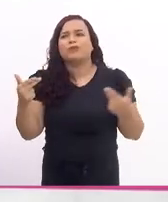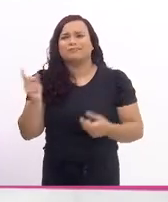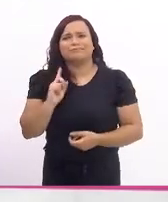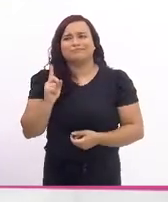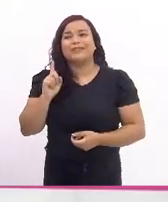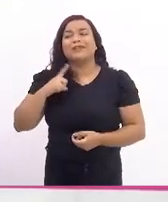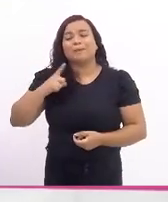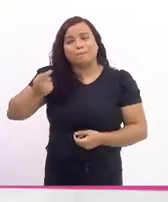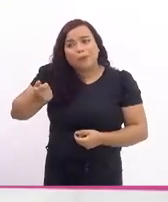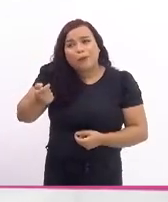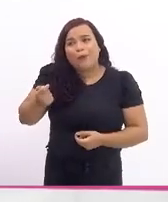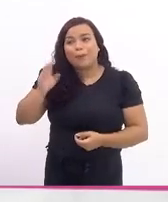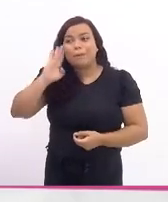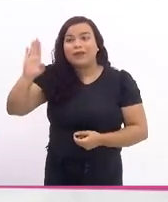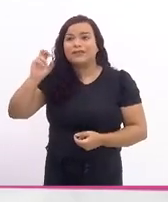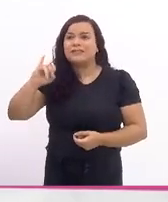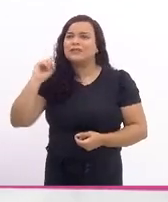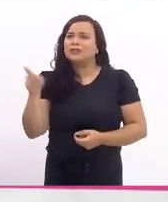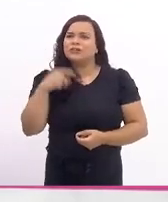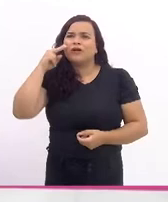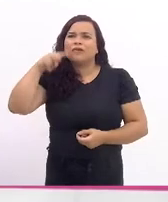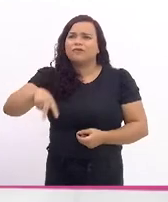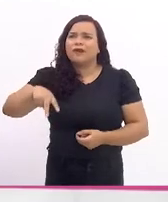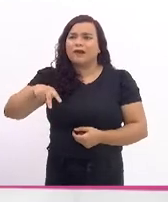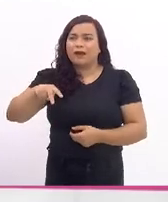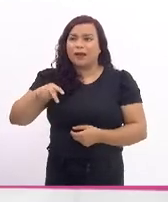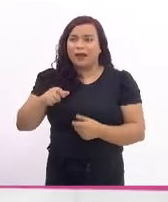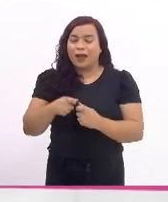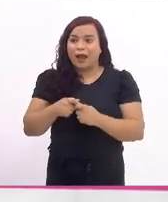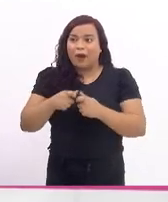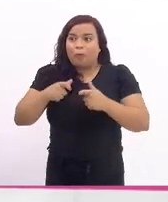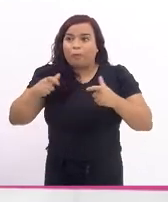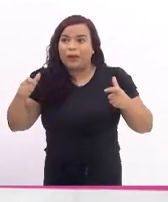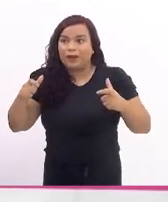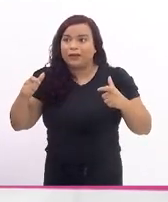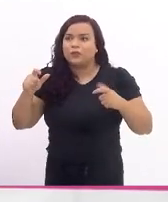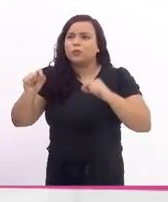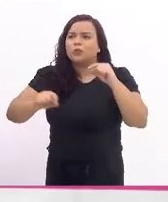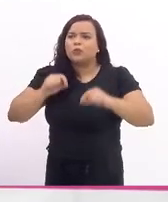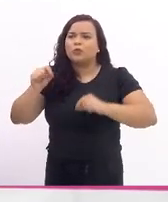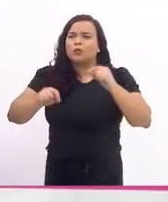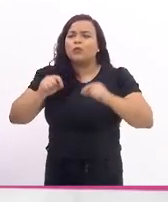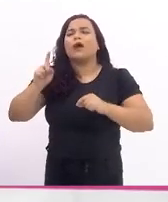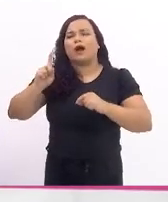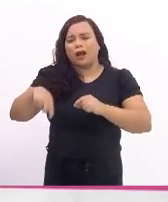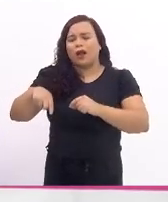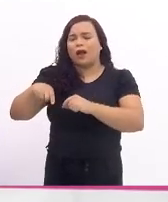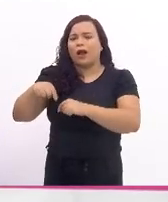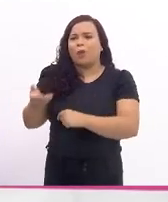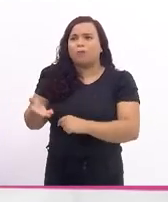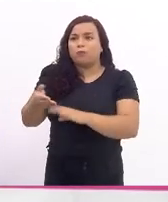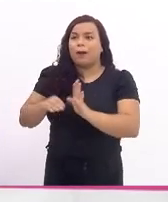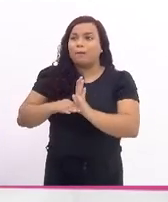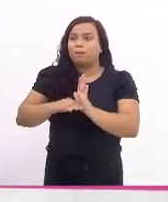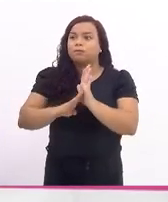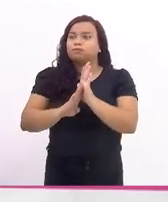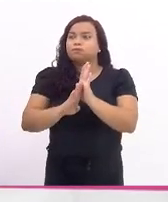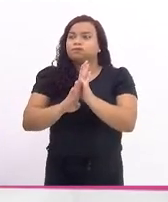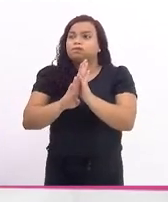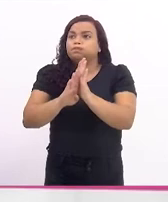mais quando nós vemos o aumento do número da violência contra as mulheres e de feminicídios